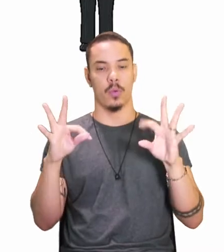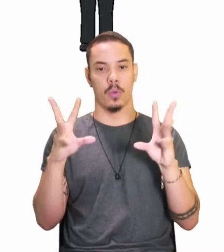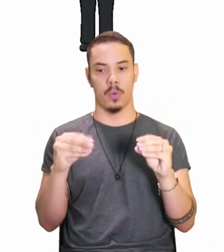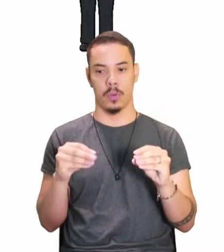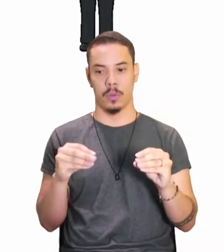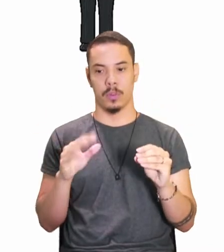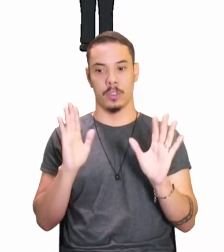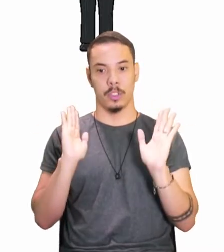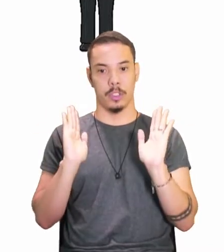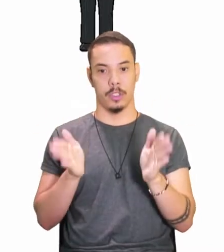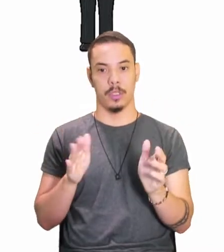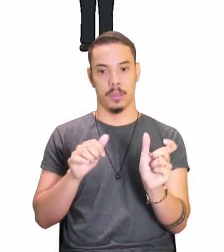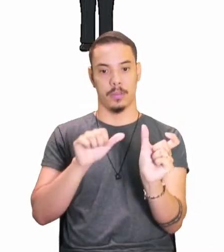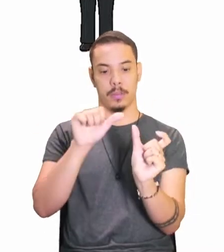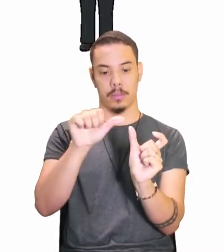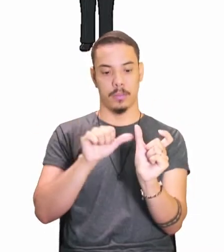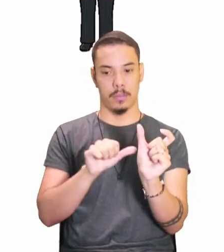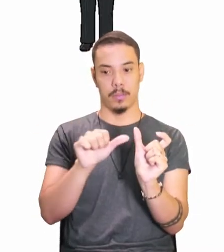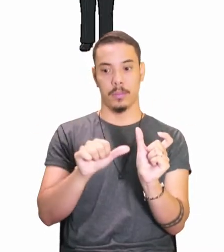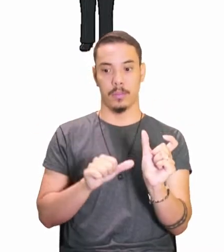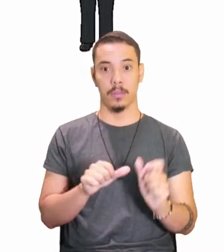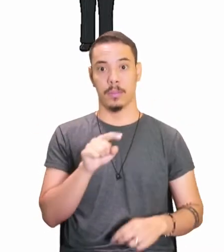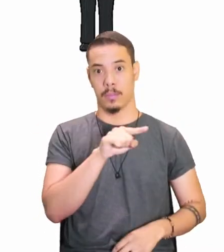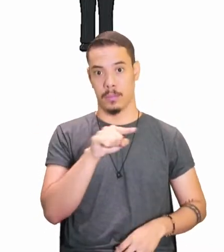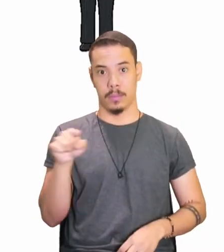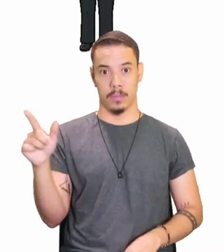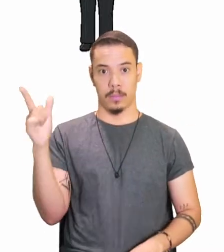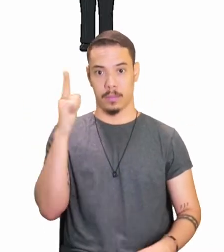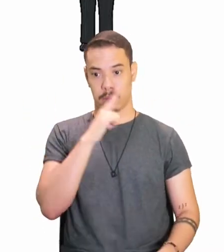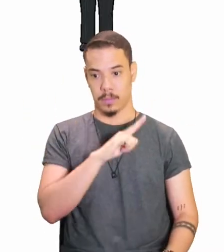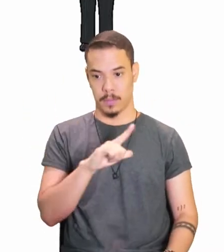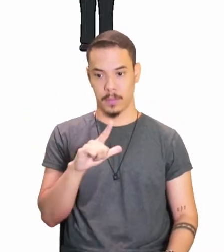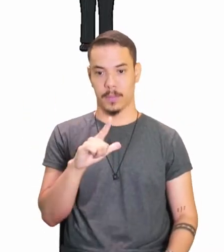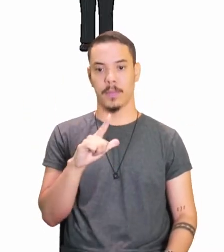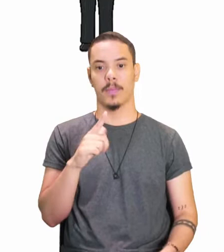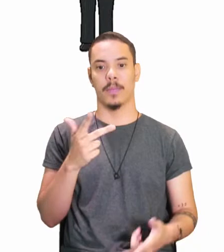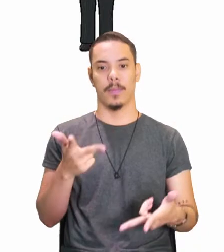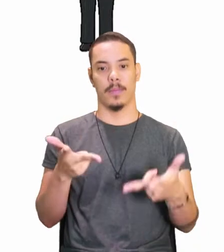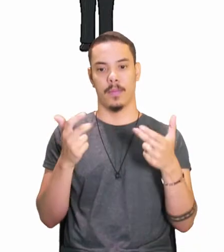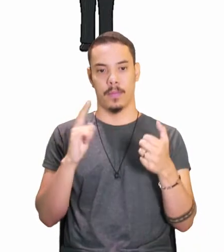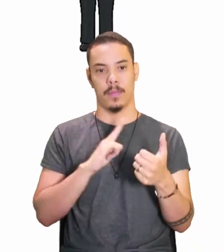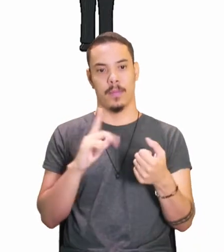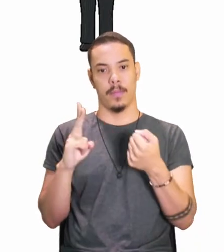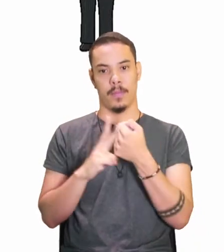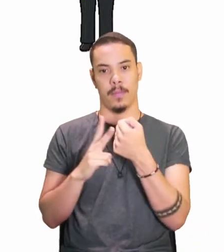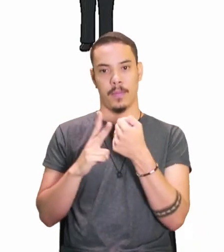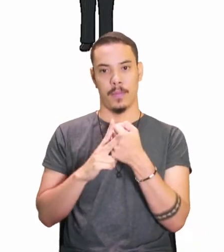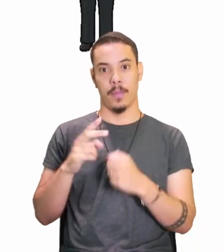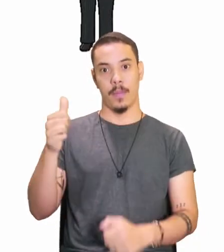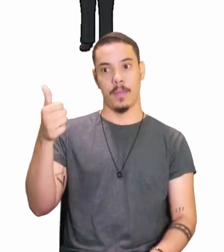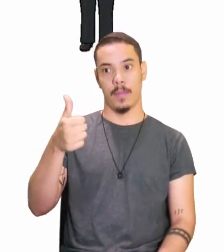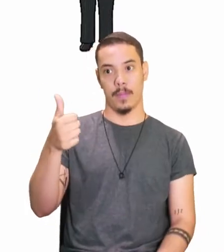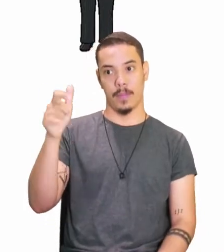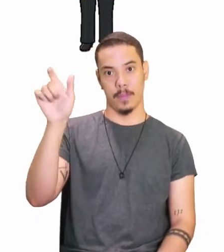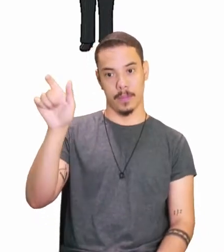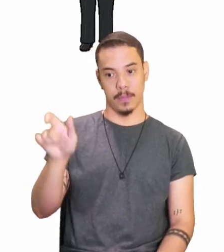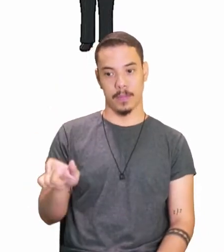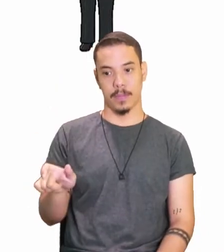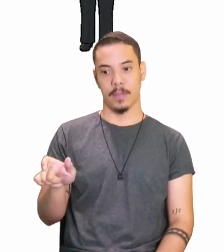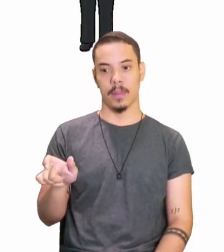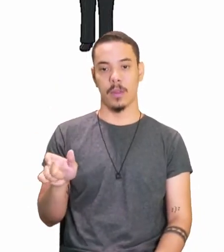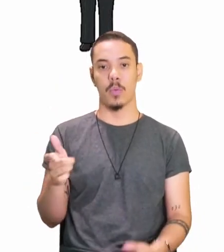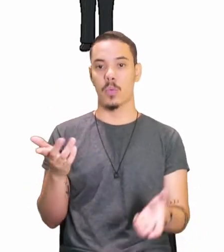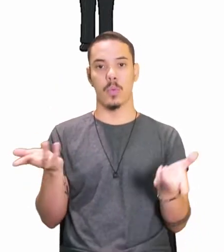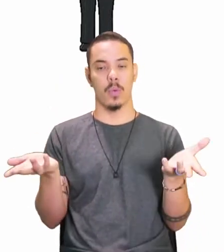conjugados. Você consegue perceber que tem verbo que está na primeira pessoa, e você fala assim, qual é a